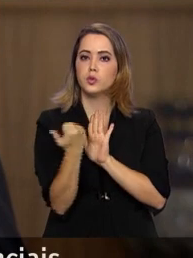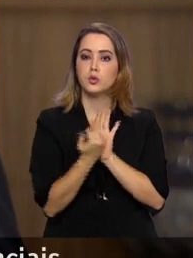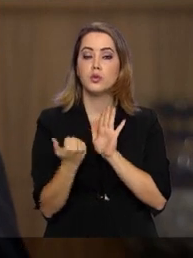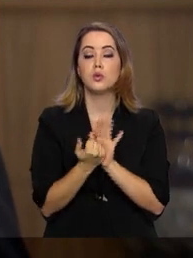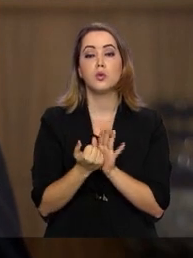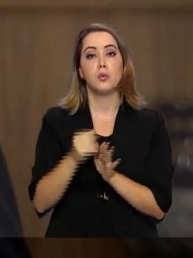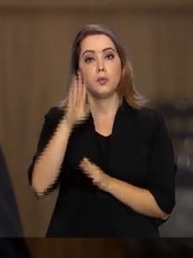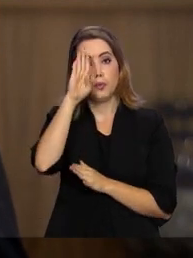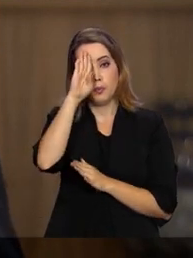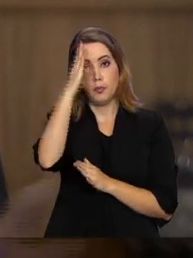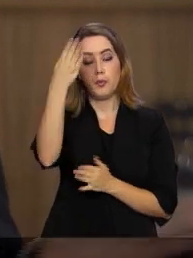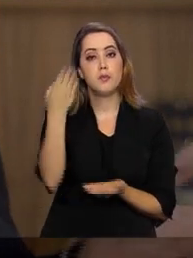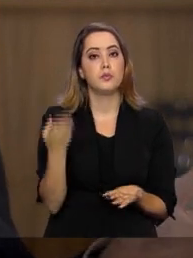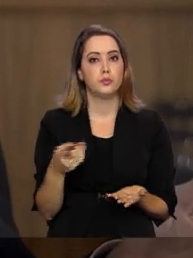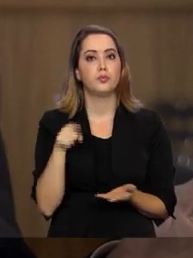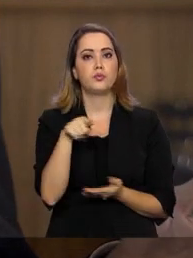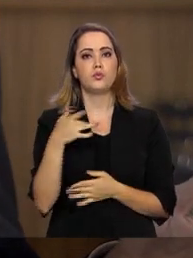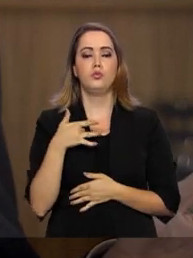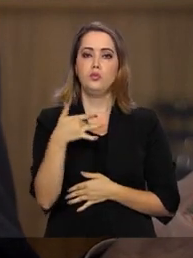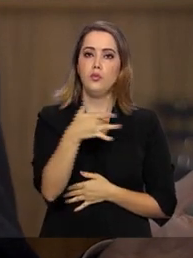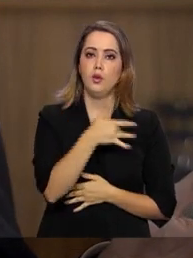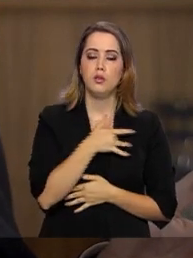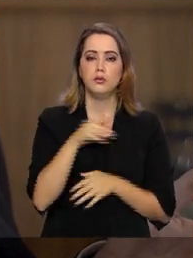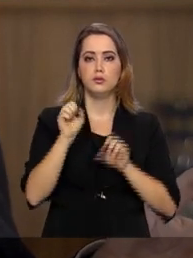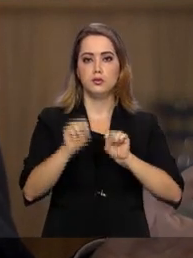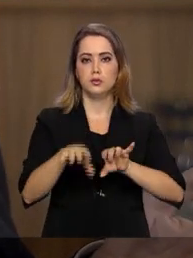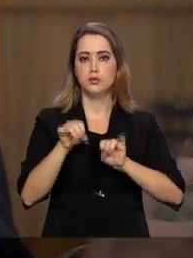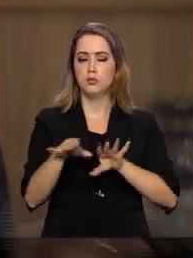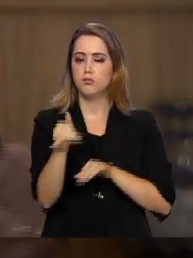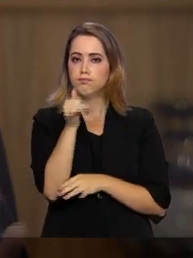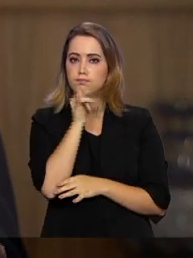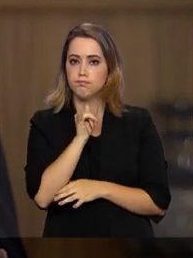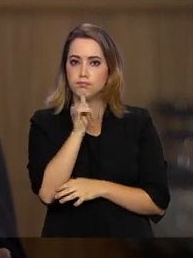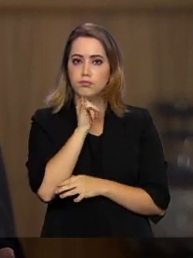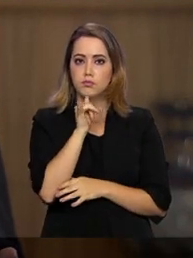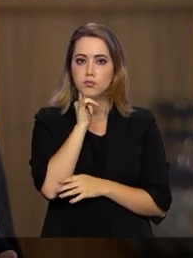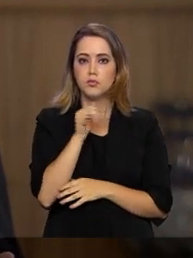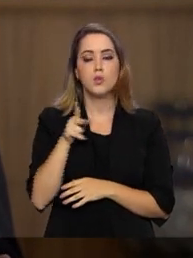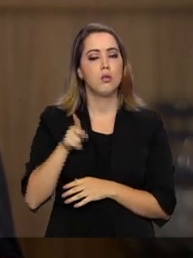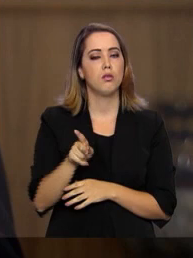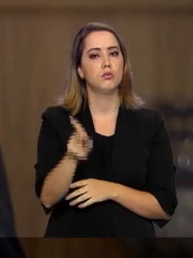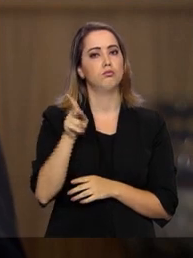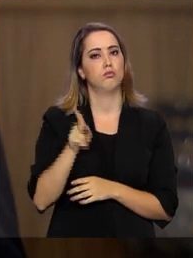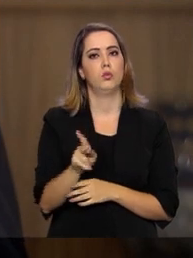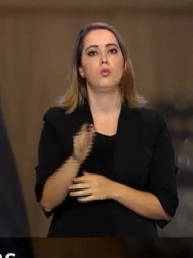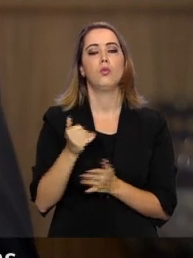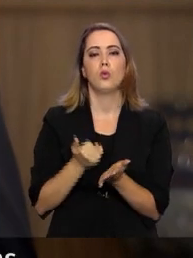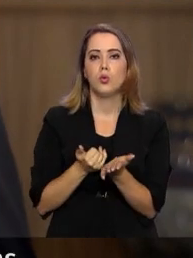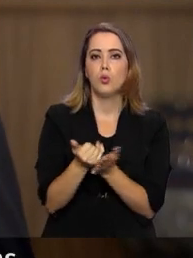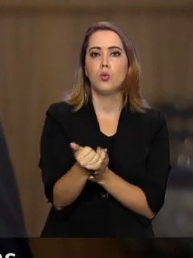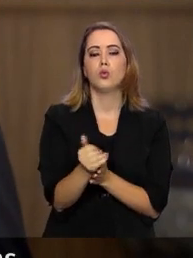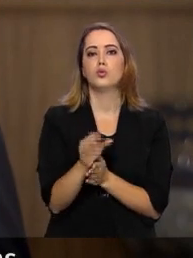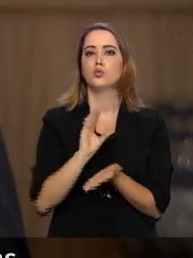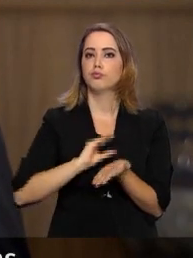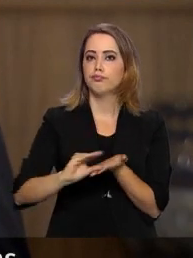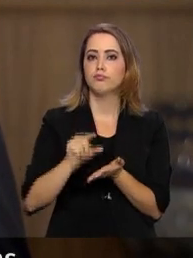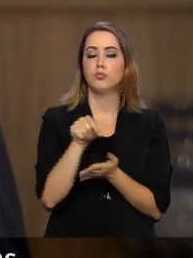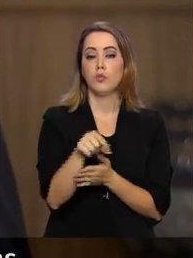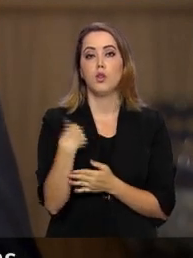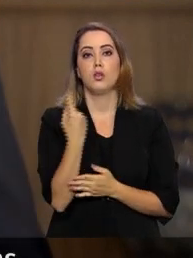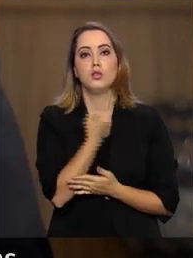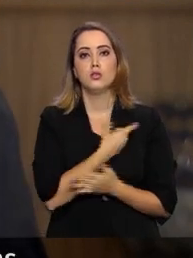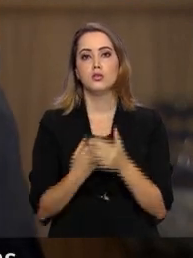essenciais. Saúde e educação, por exemplo, serão preservados. Estamos criando